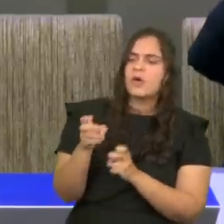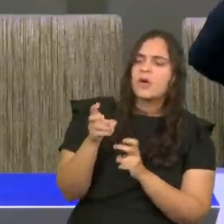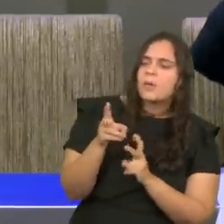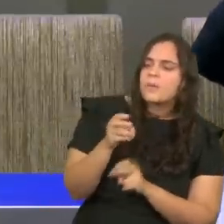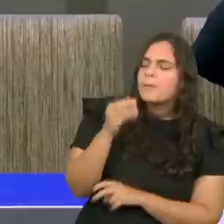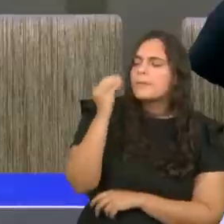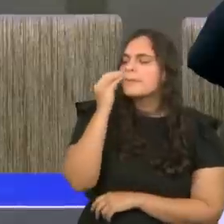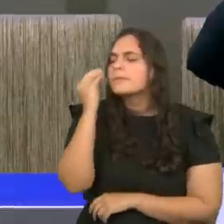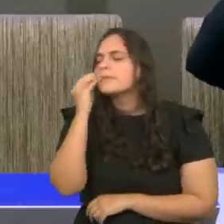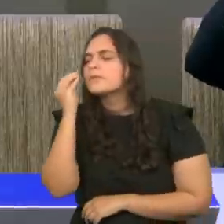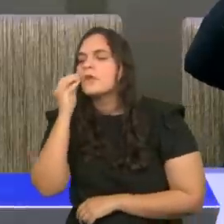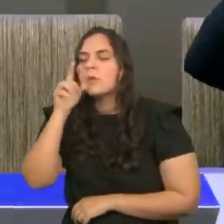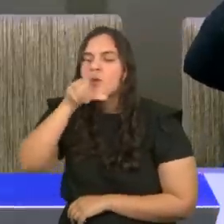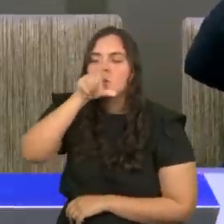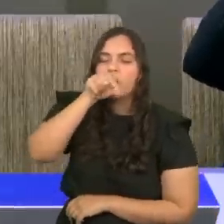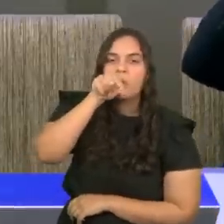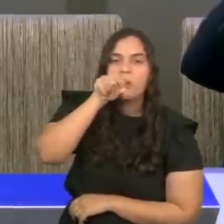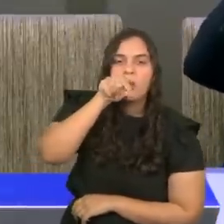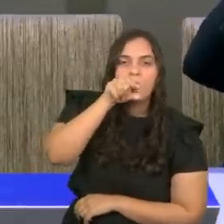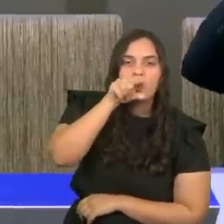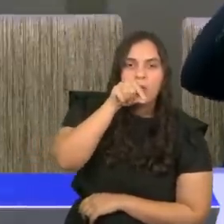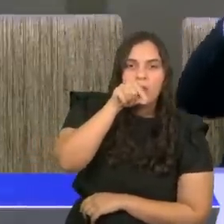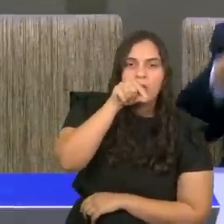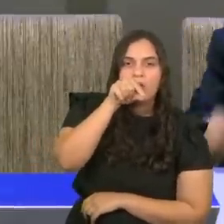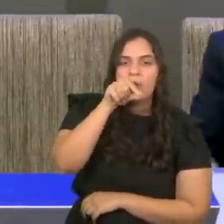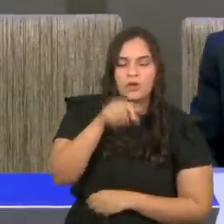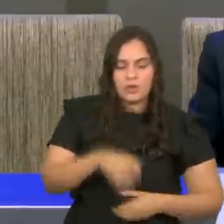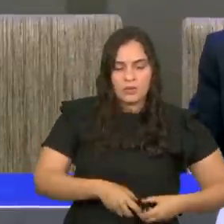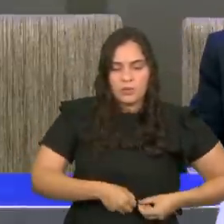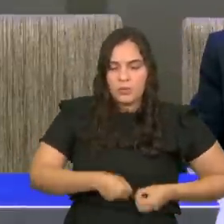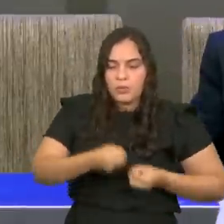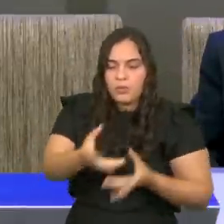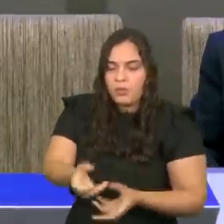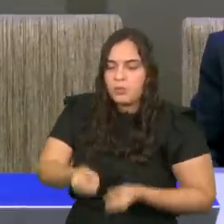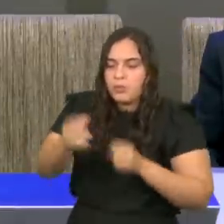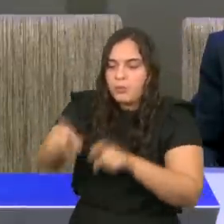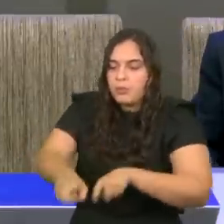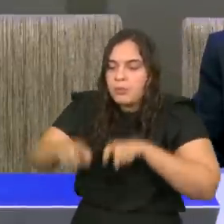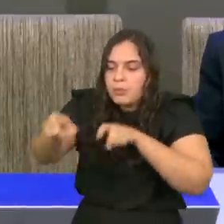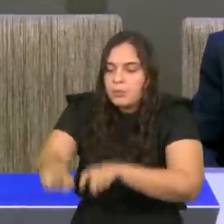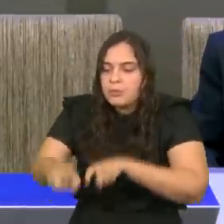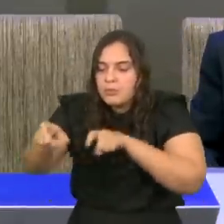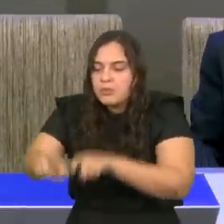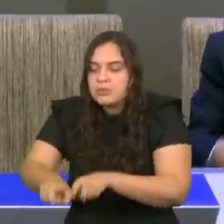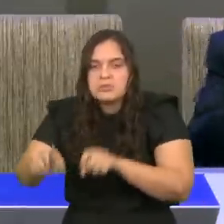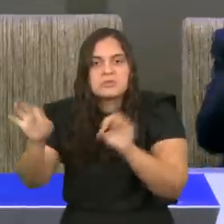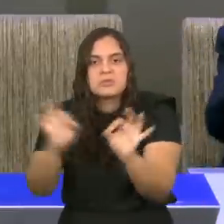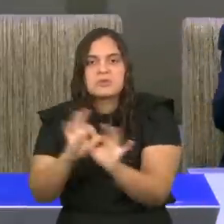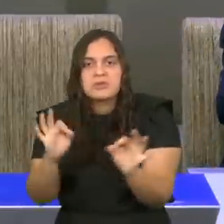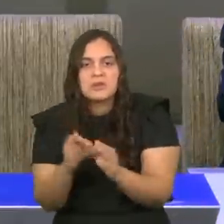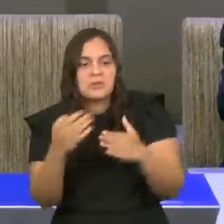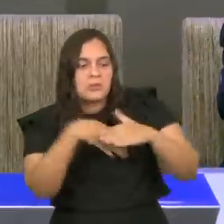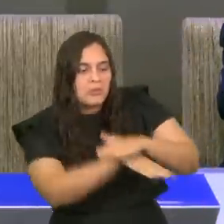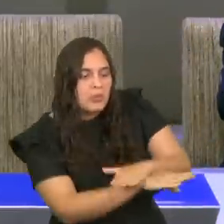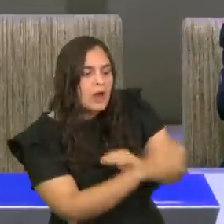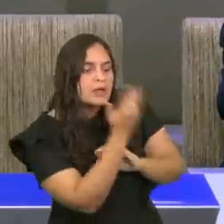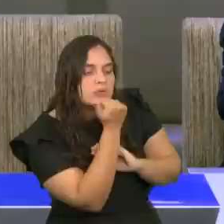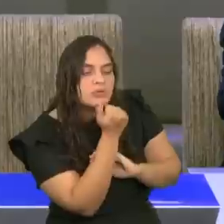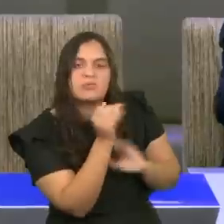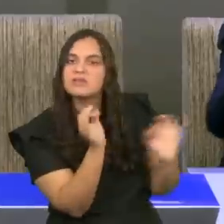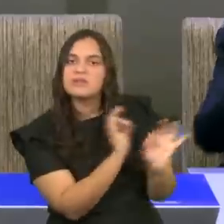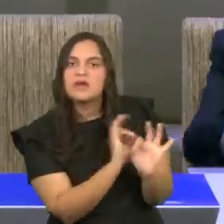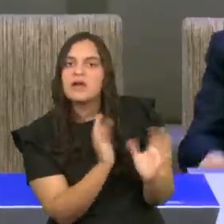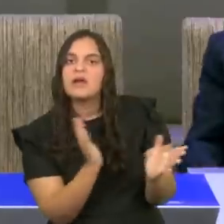que nem semeiam e nem o que? Nem tem dispensa, nem celeiro. E